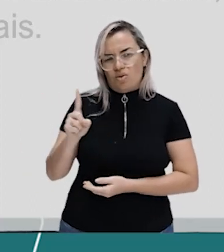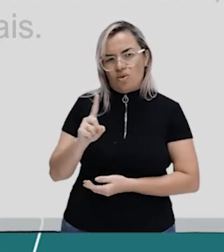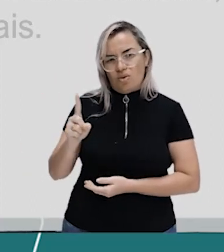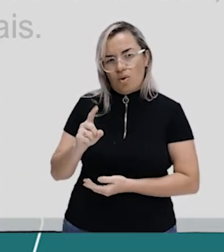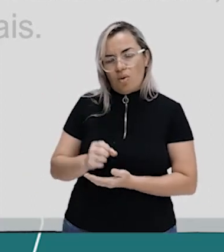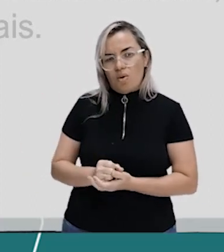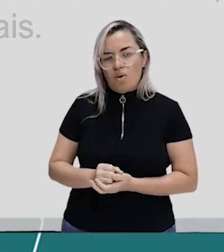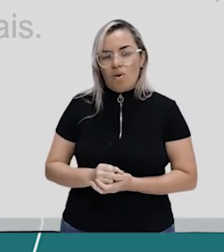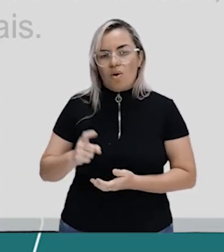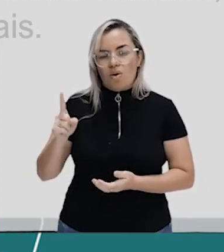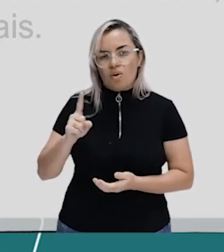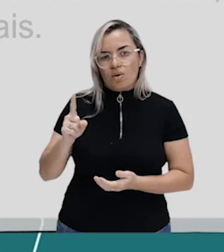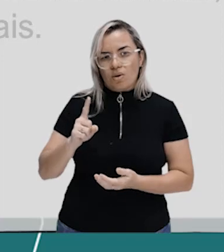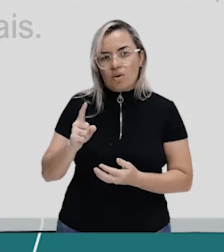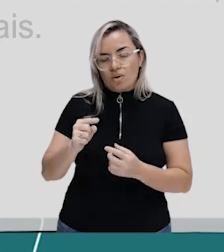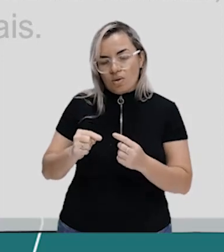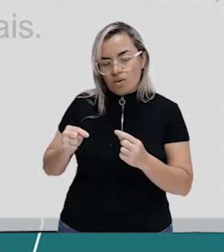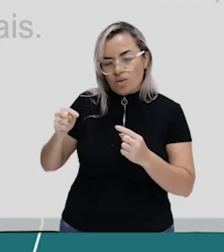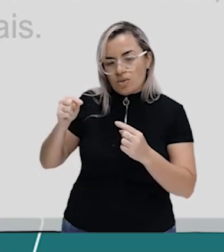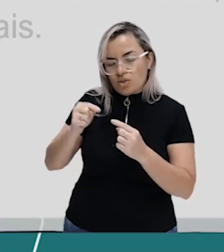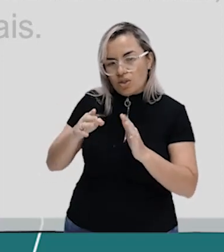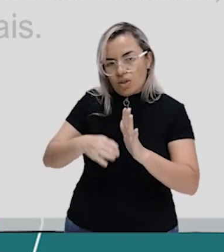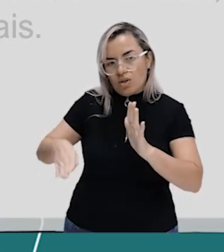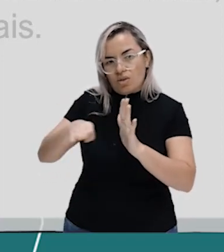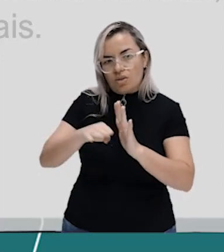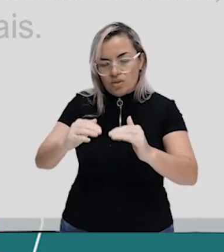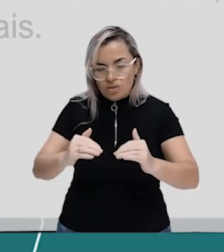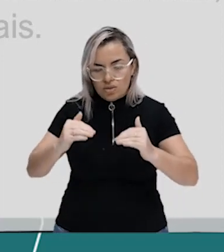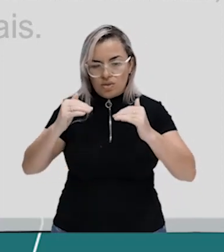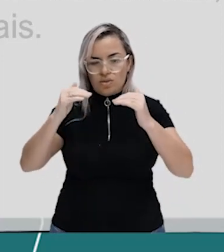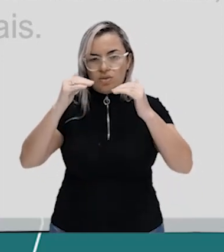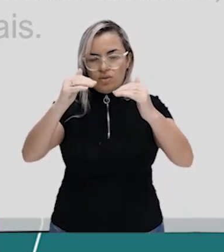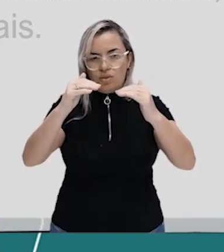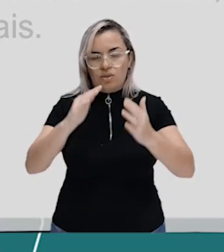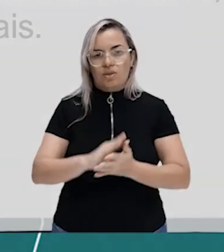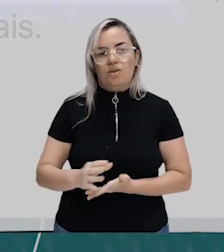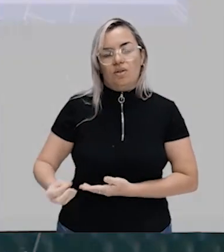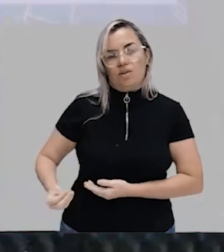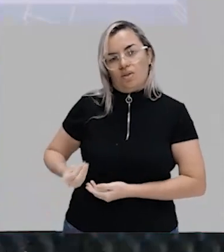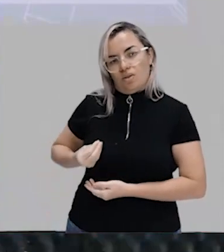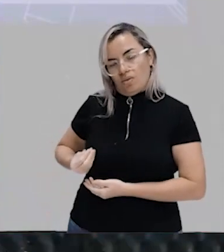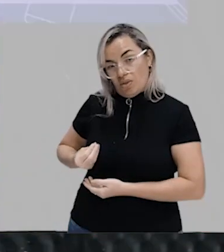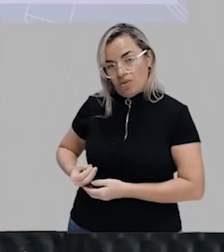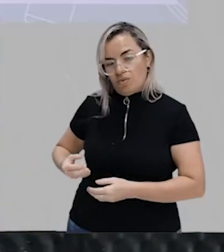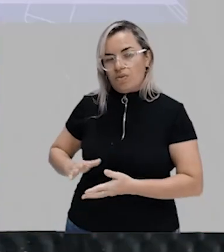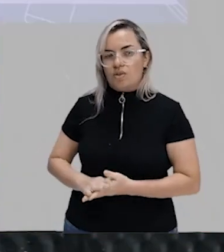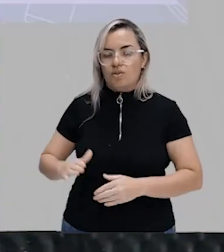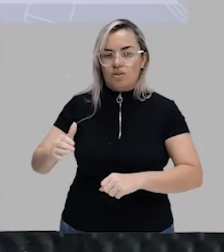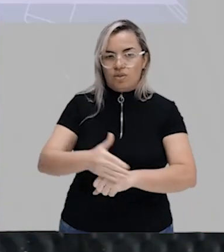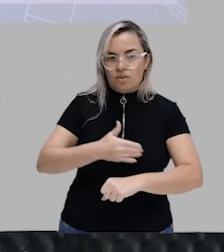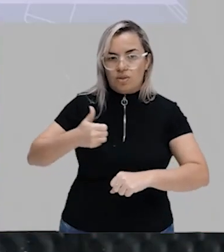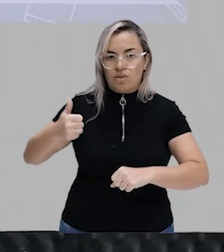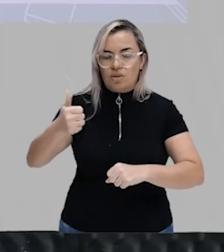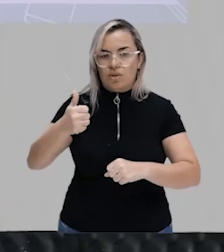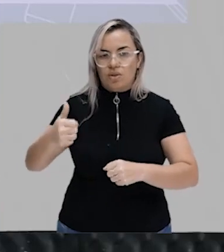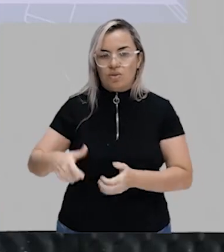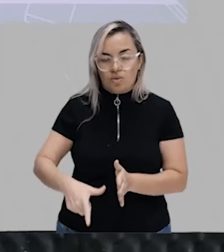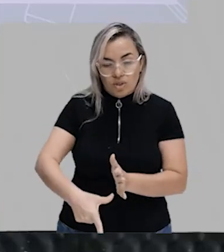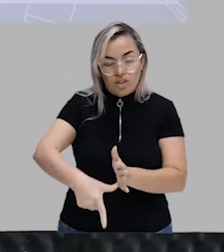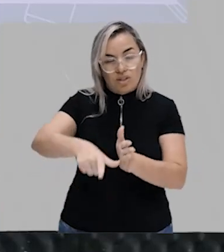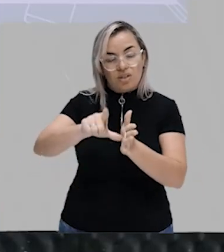suba para outra classe. Ela vive de uma forma melhor do que a outra geração,